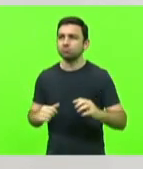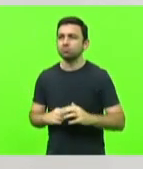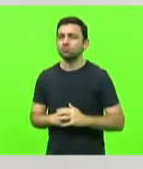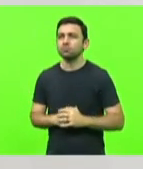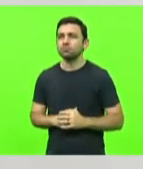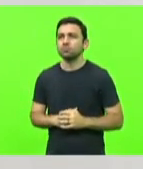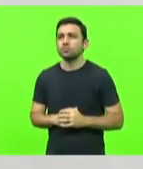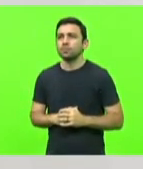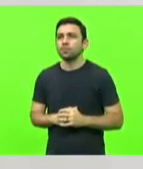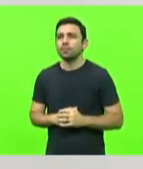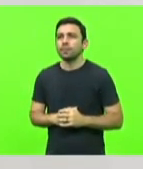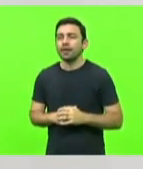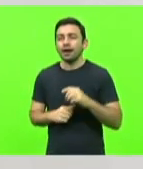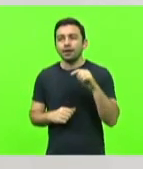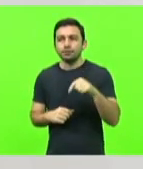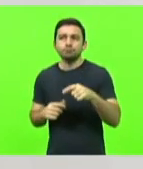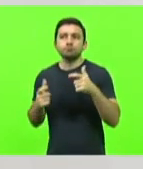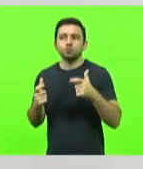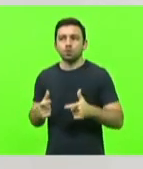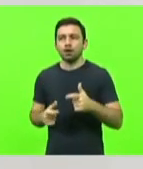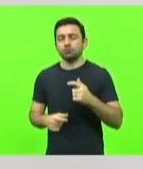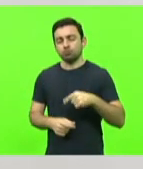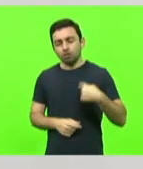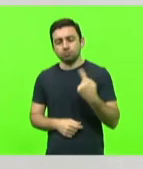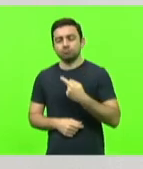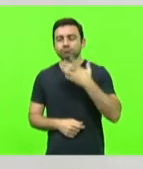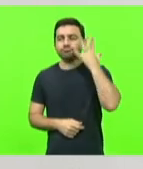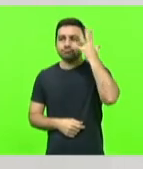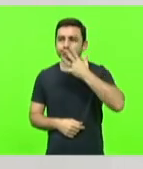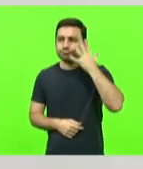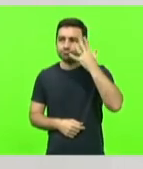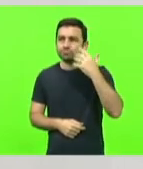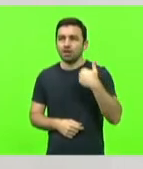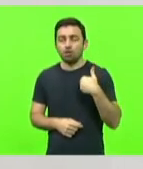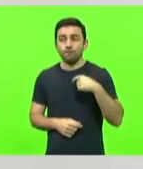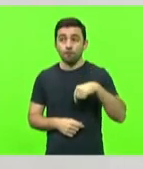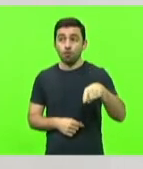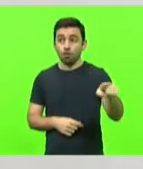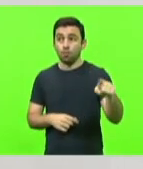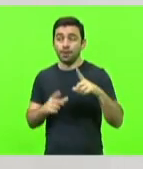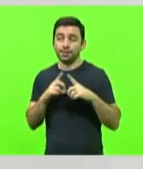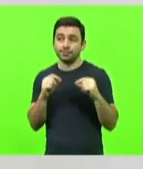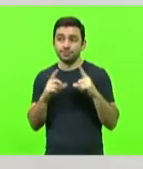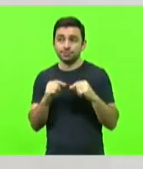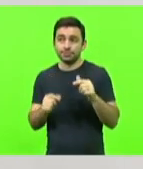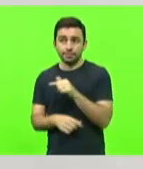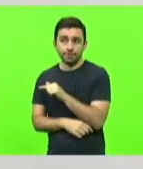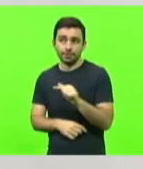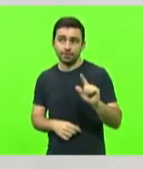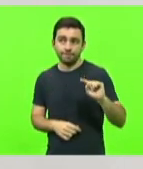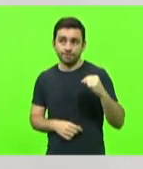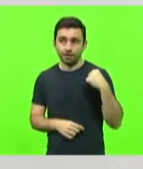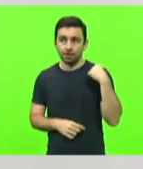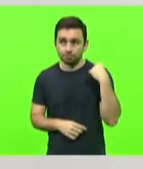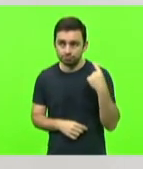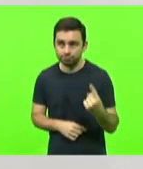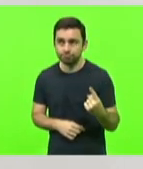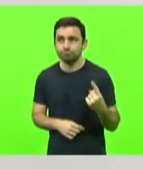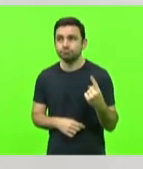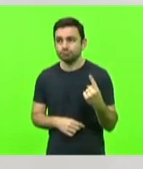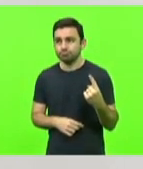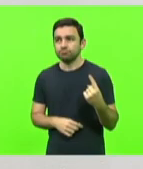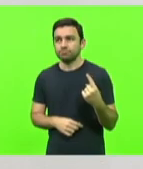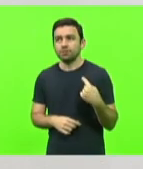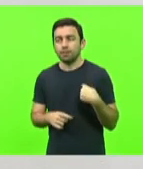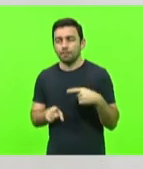Tá, então aqui é o lugar que a gente tem para falar, tá, estou indo a Brasília na semana que vem, vou estar fazendo algumas